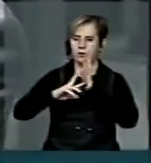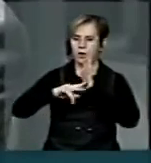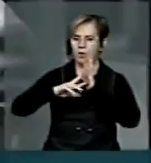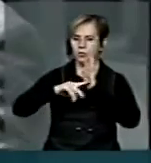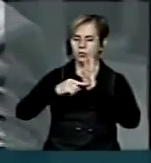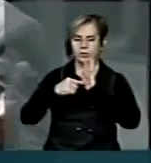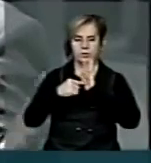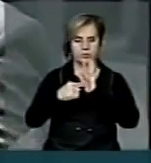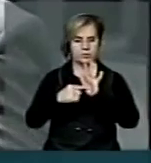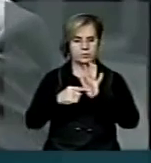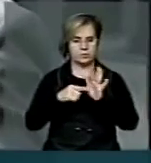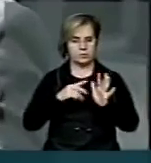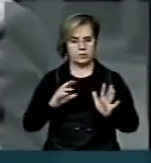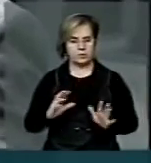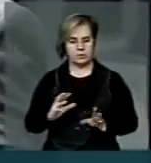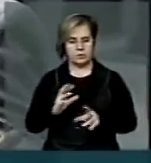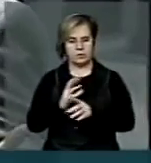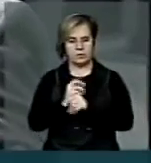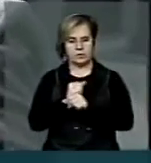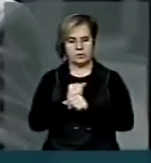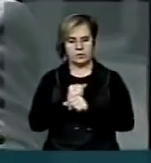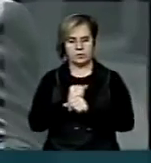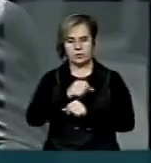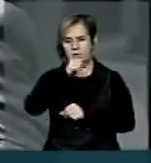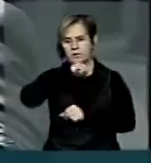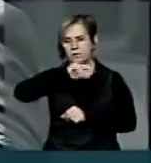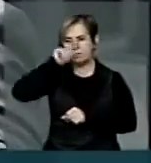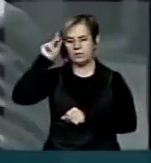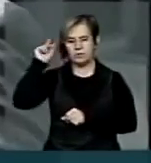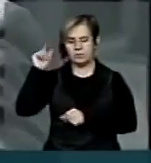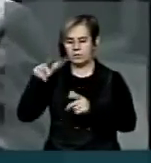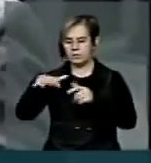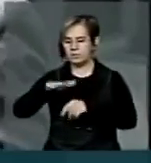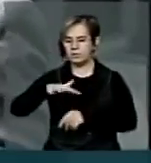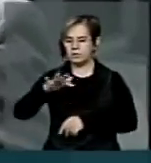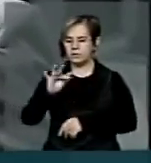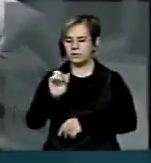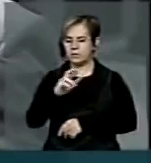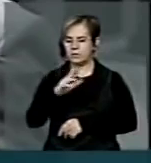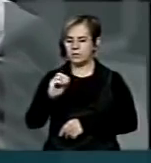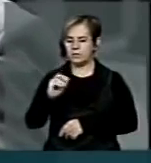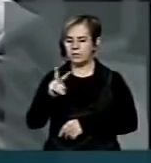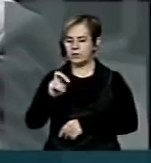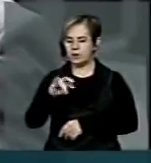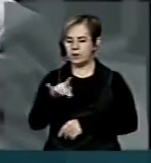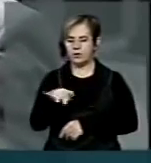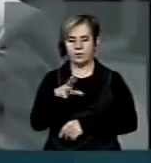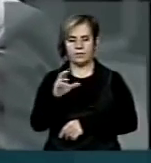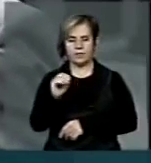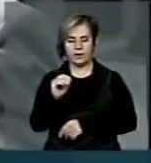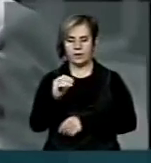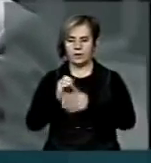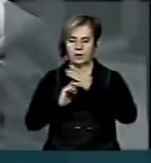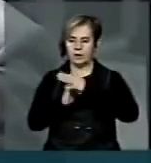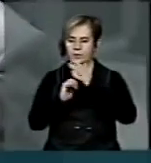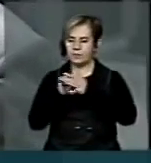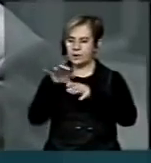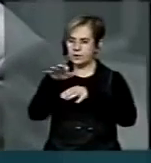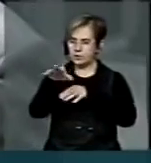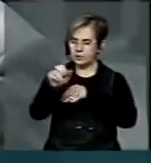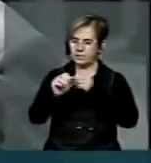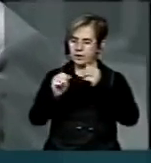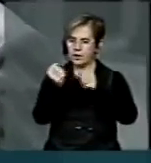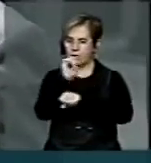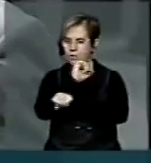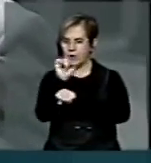que reúne aqueles antigos ferros velhos, as empresas que fazem o desmonte de veículos. No Rio Grande do